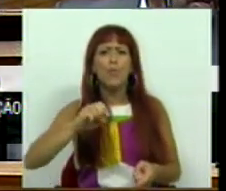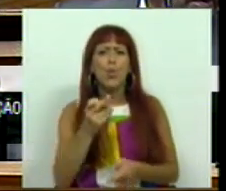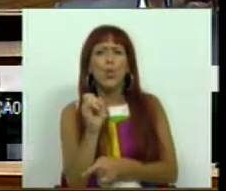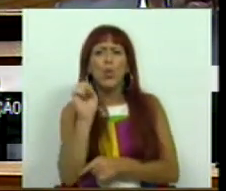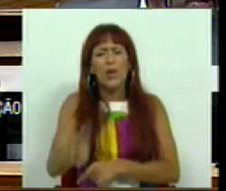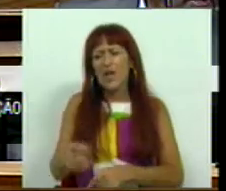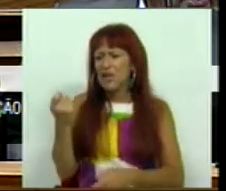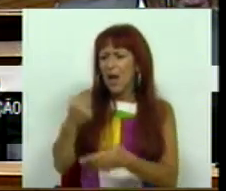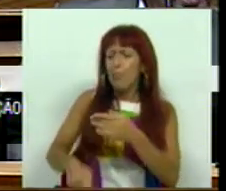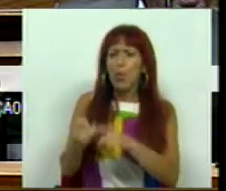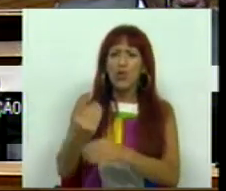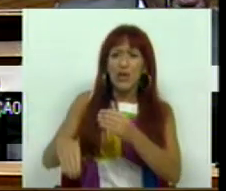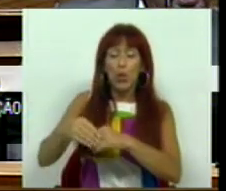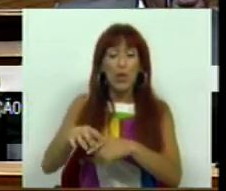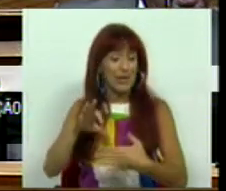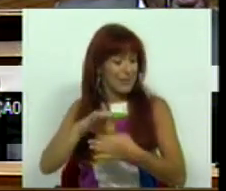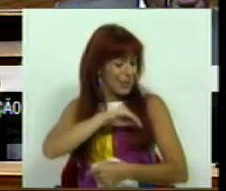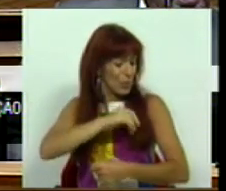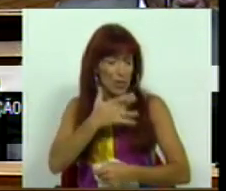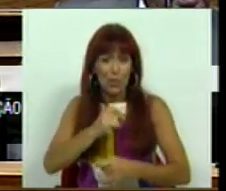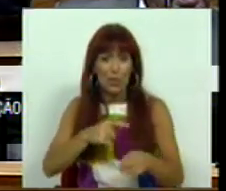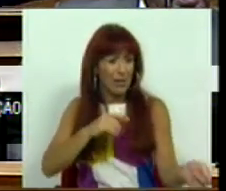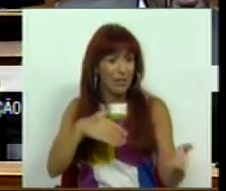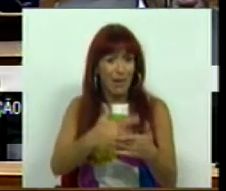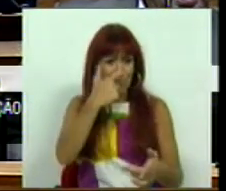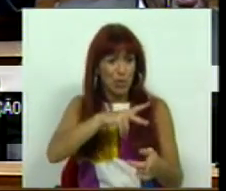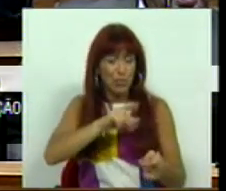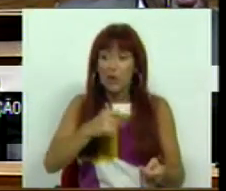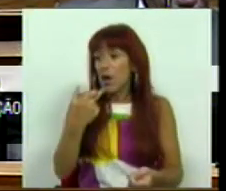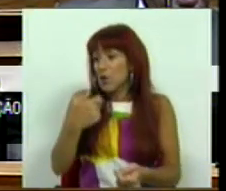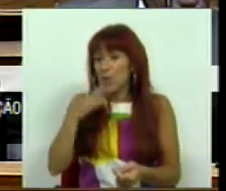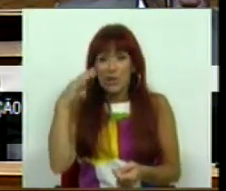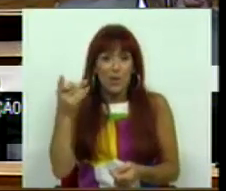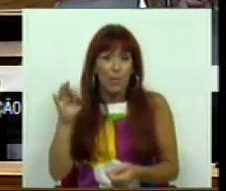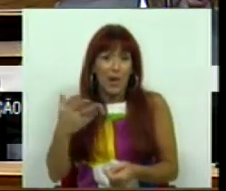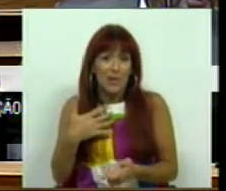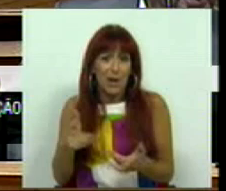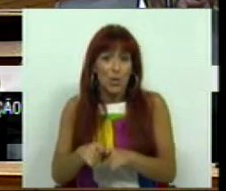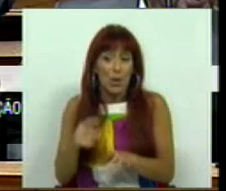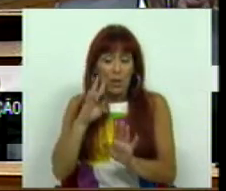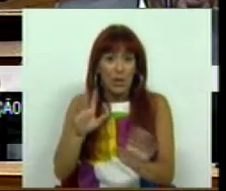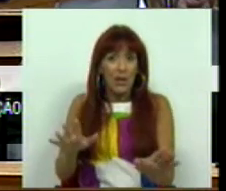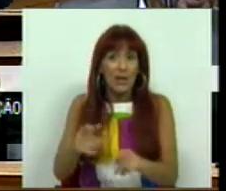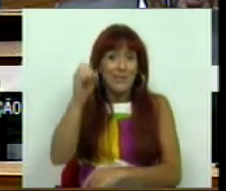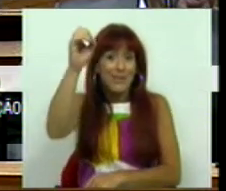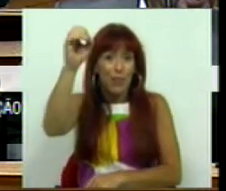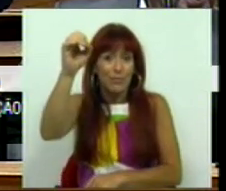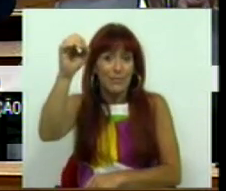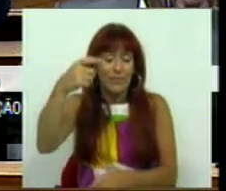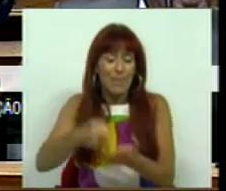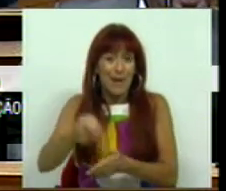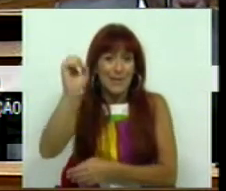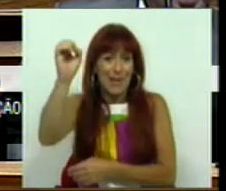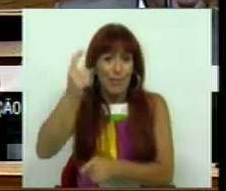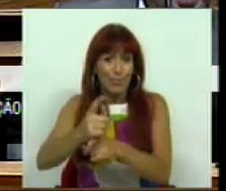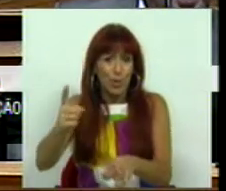imposto extraordinário que vai roubar metade do subsídio de Natal aos portugueses? A resposta é simples, o PSD, que não a quer ver, zero. Paga